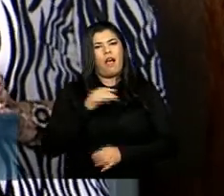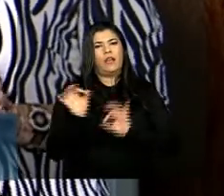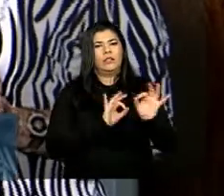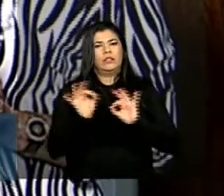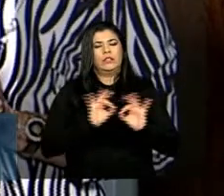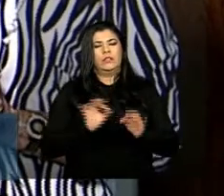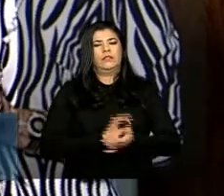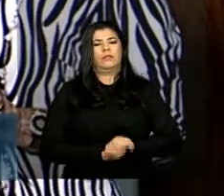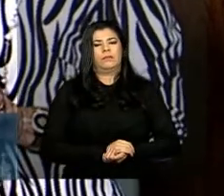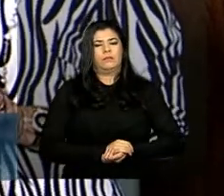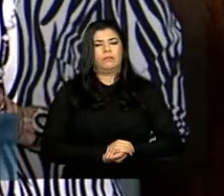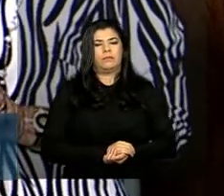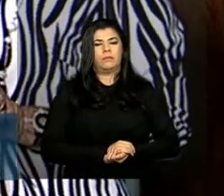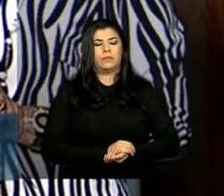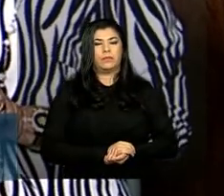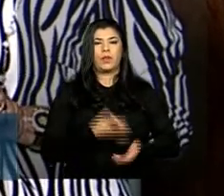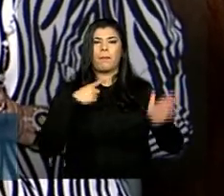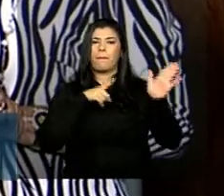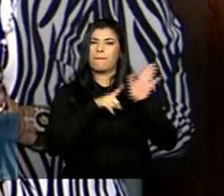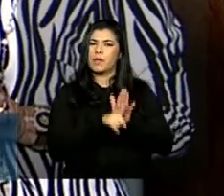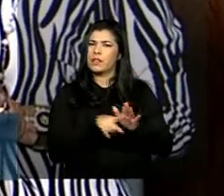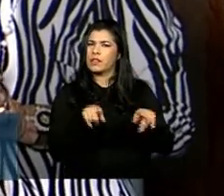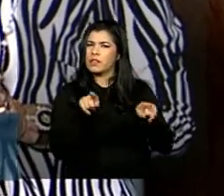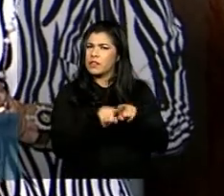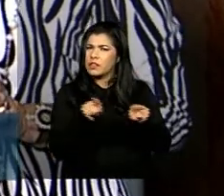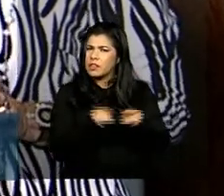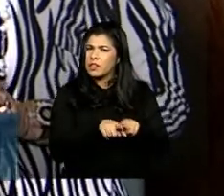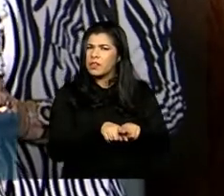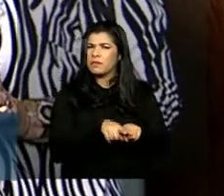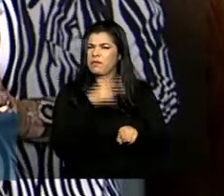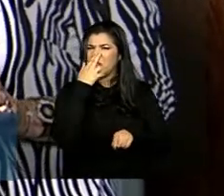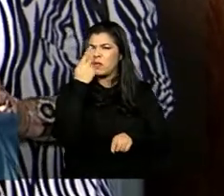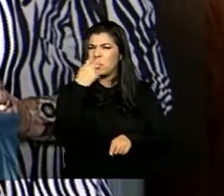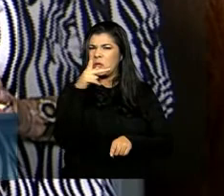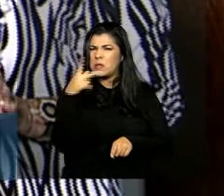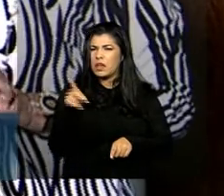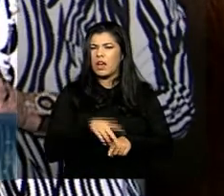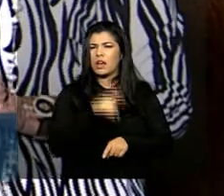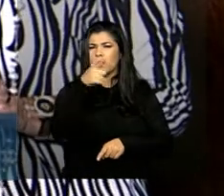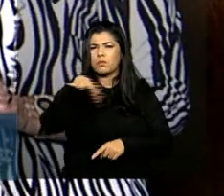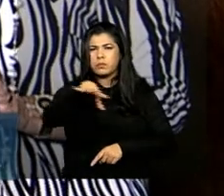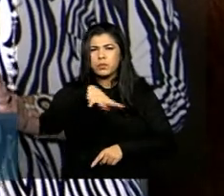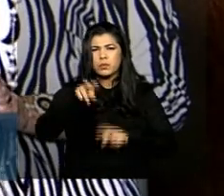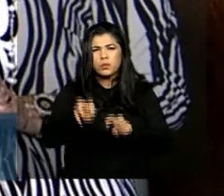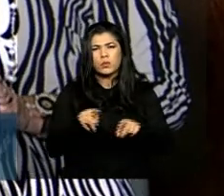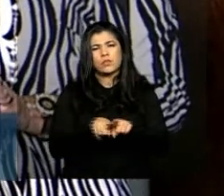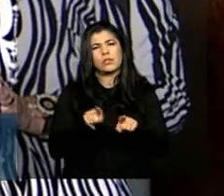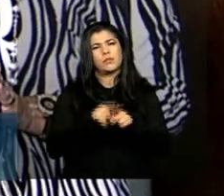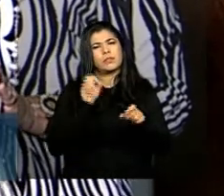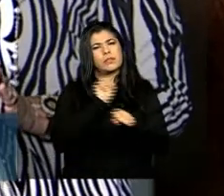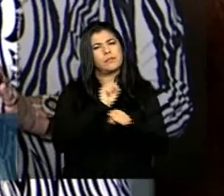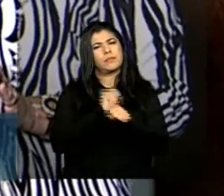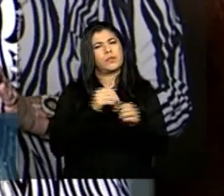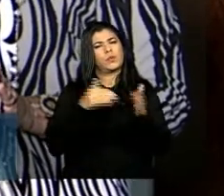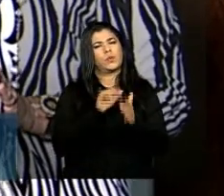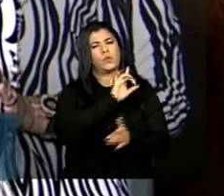estão deixando para a última hora para entrar no carro pelo que eu ver a maioria não